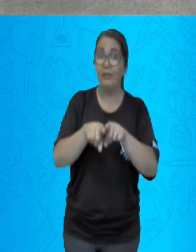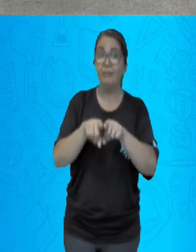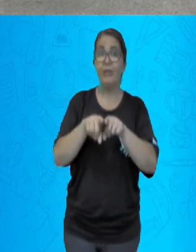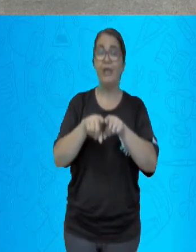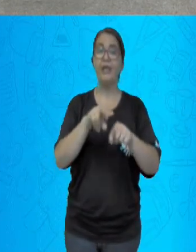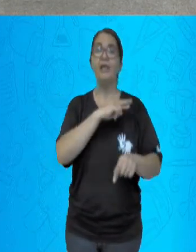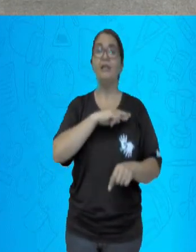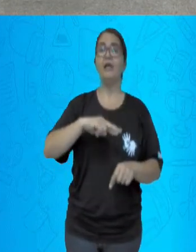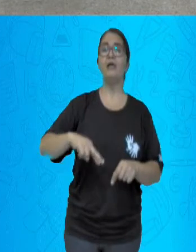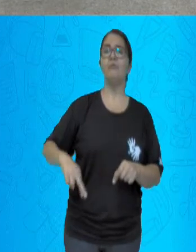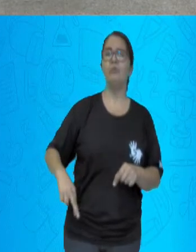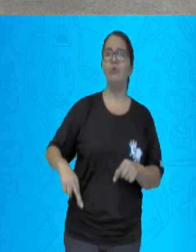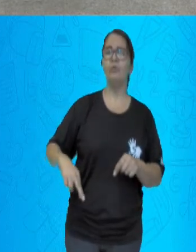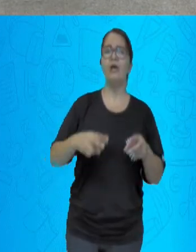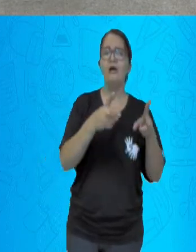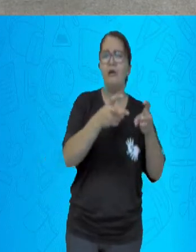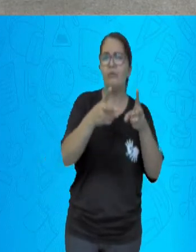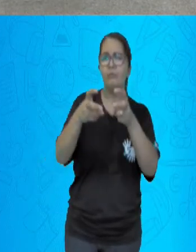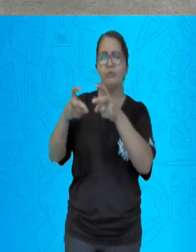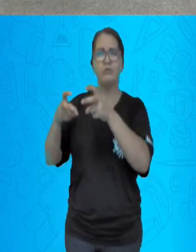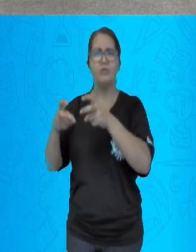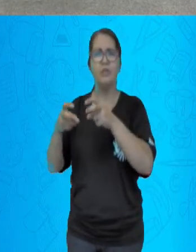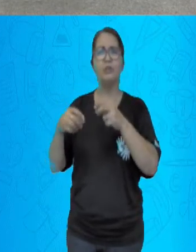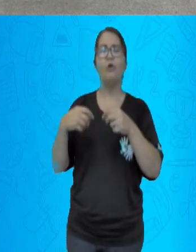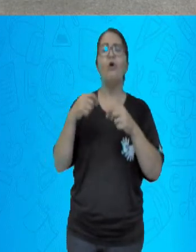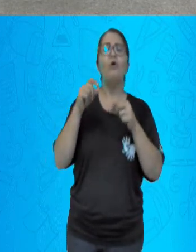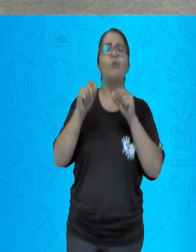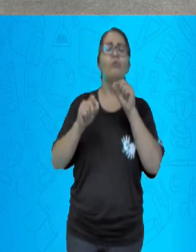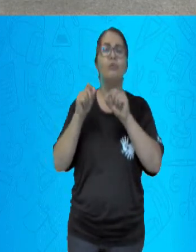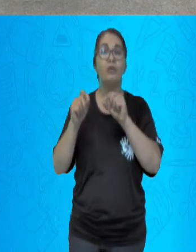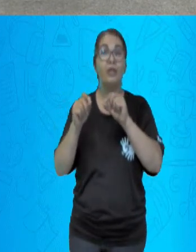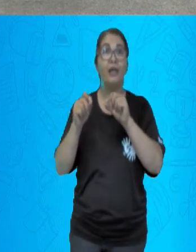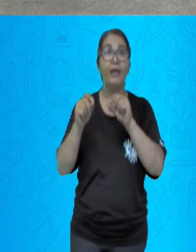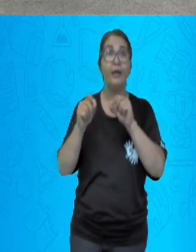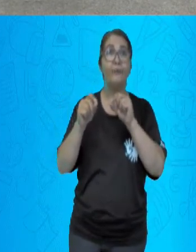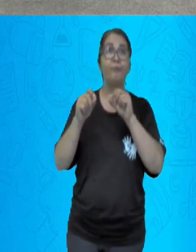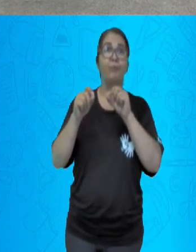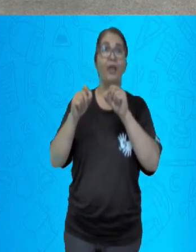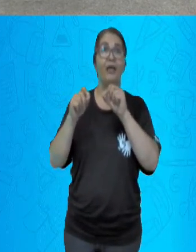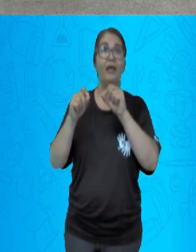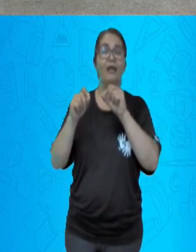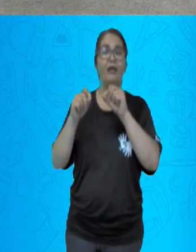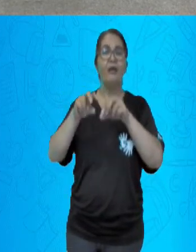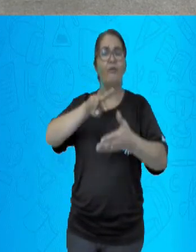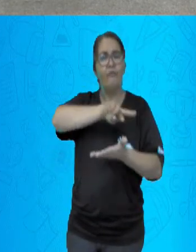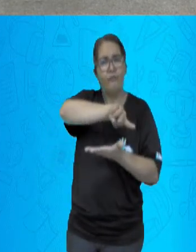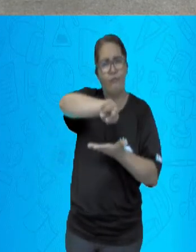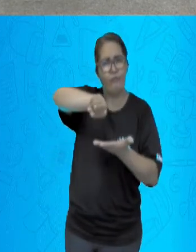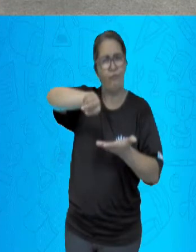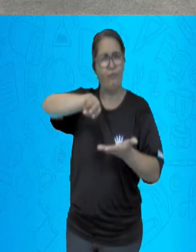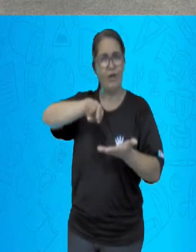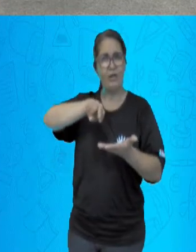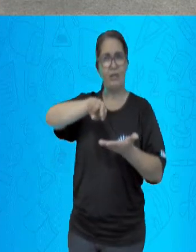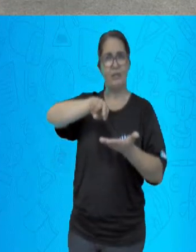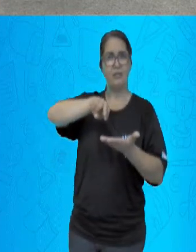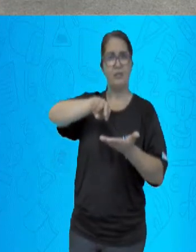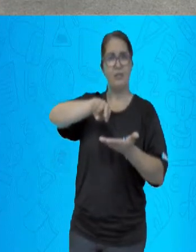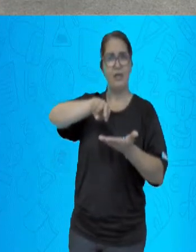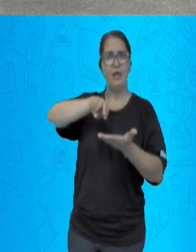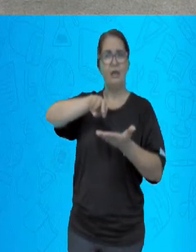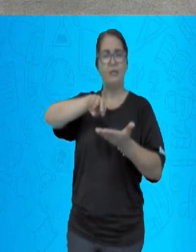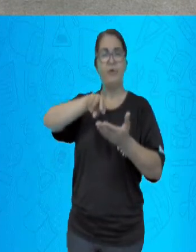a República Oligárquica. Expulsando das áreas de expansão da modernidade capitalista,